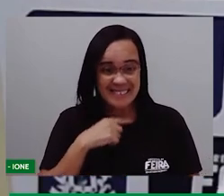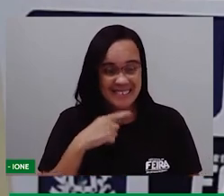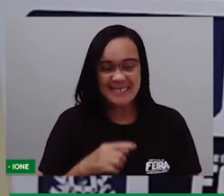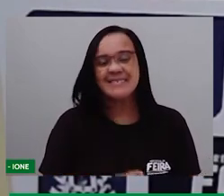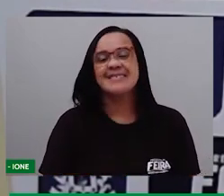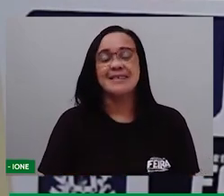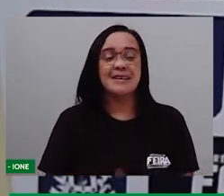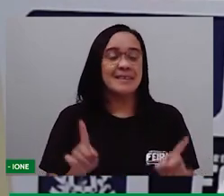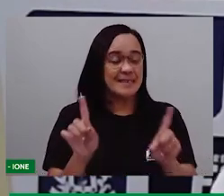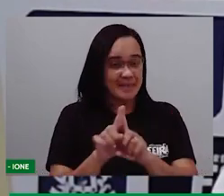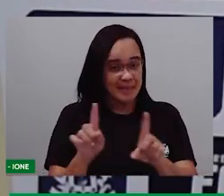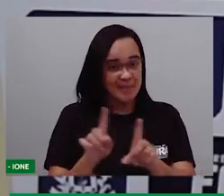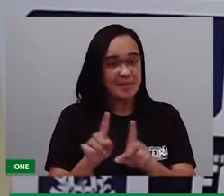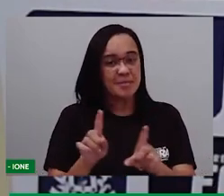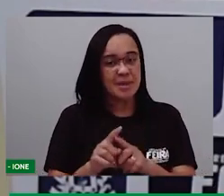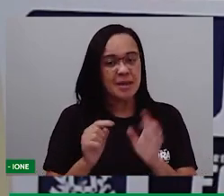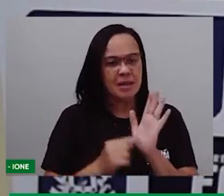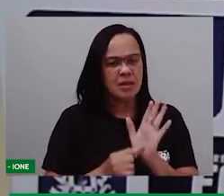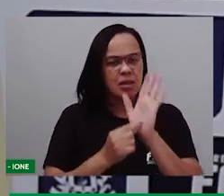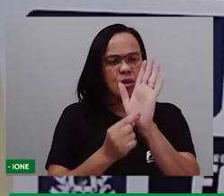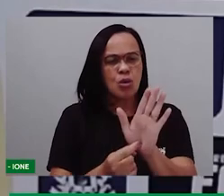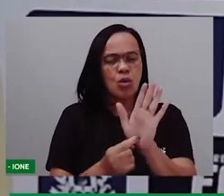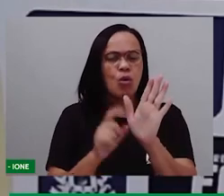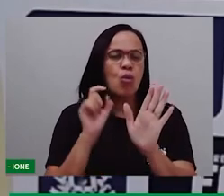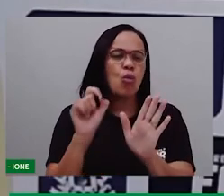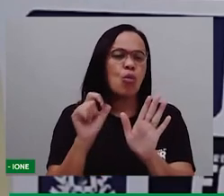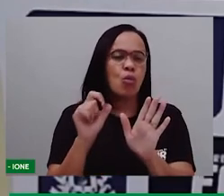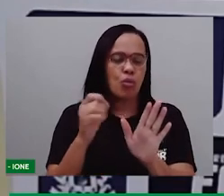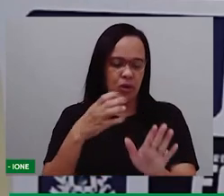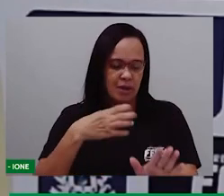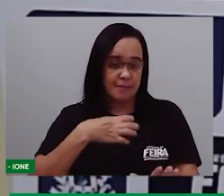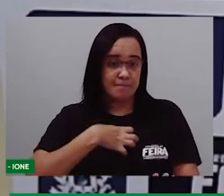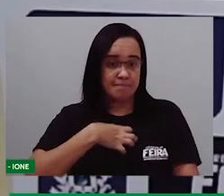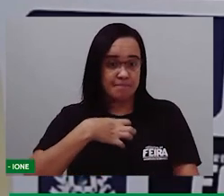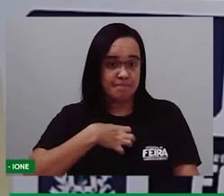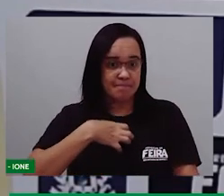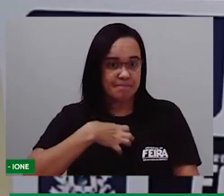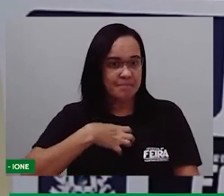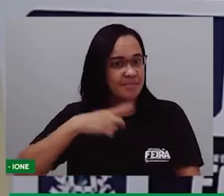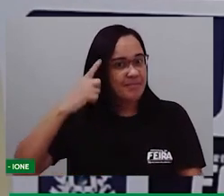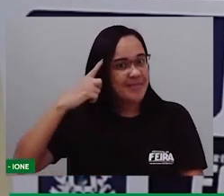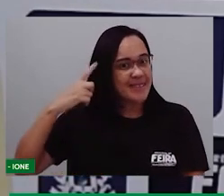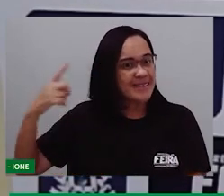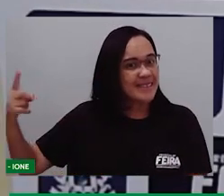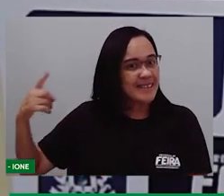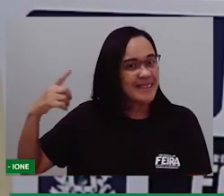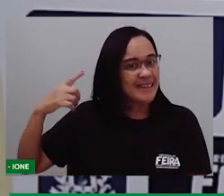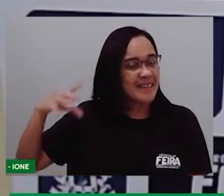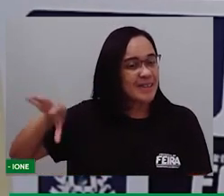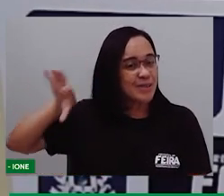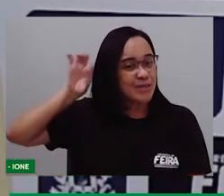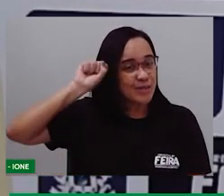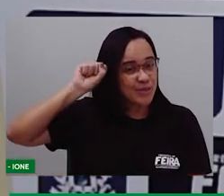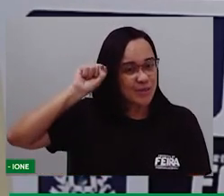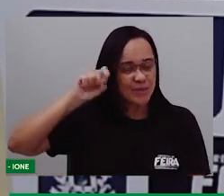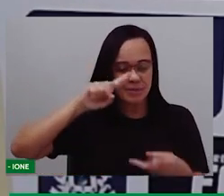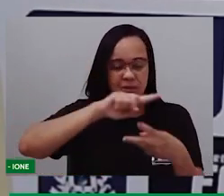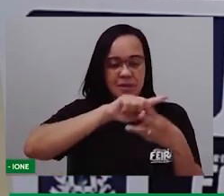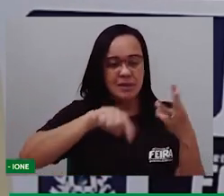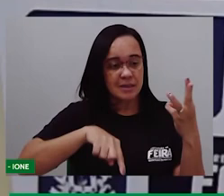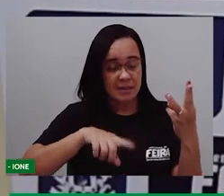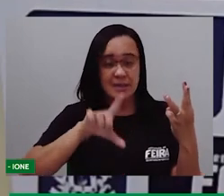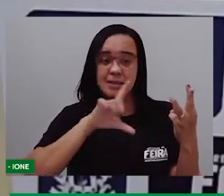Vimos também a presença do som da letra C em três diferentes